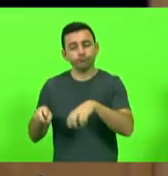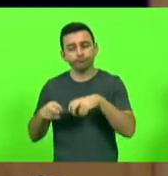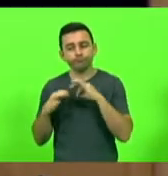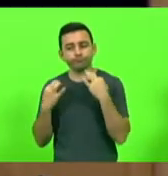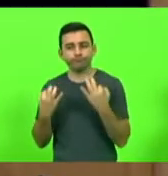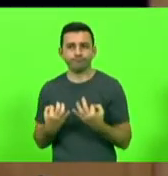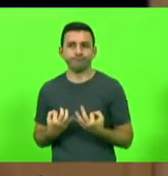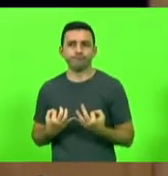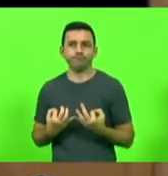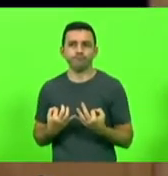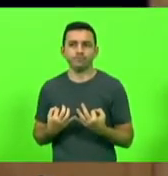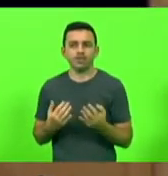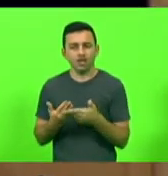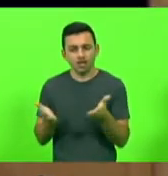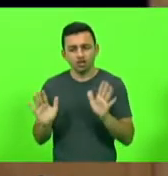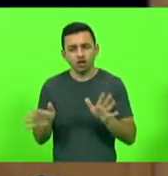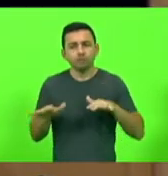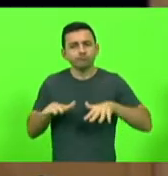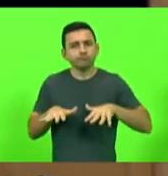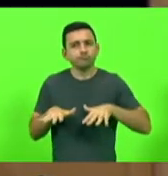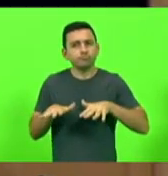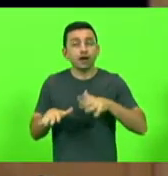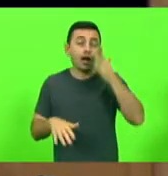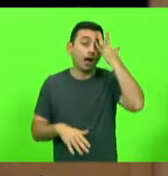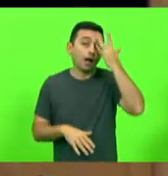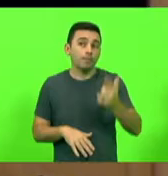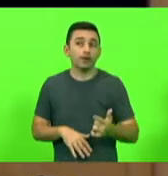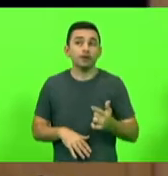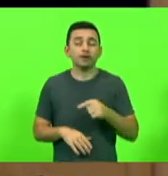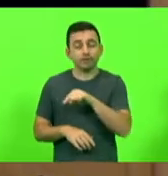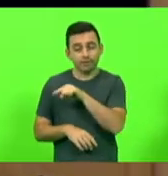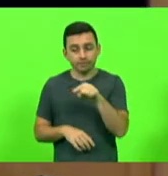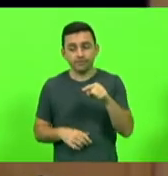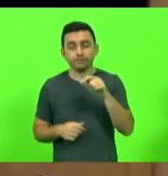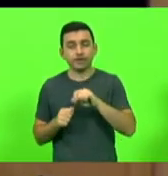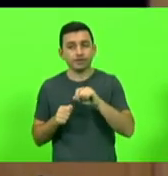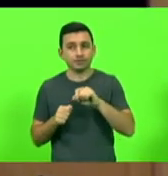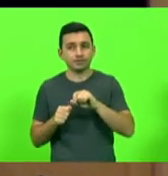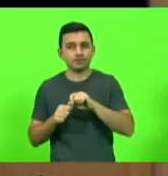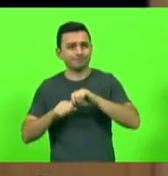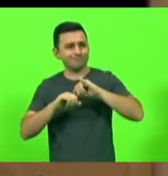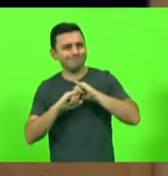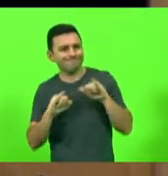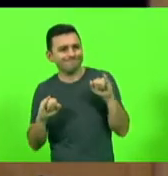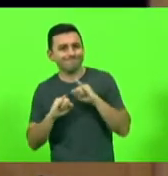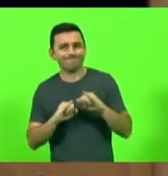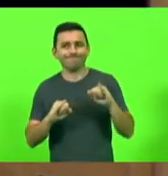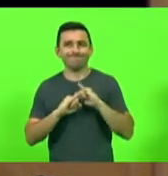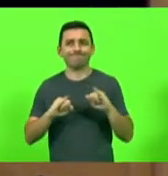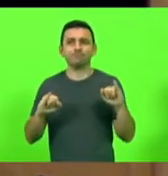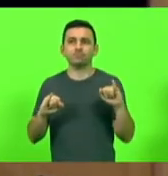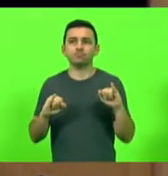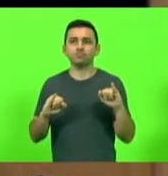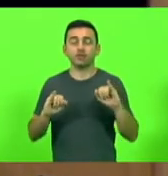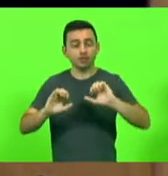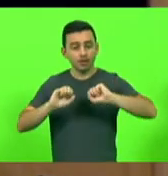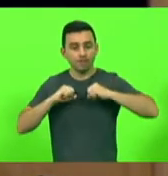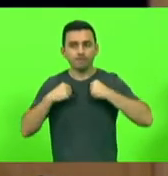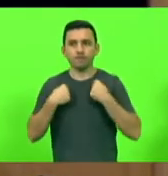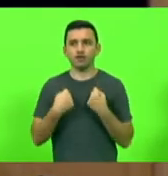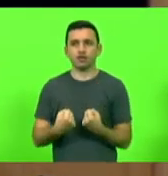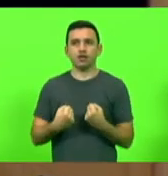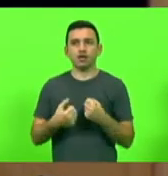que estão se mobilizando e que amanhã farão publicamente atos em defesa desta